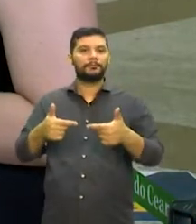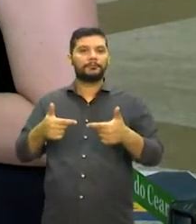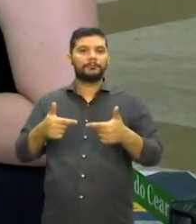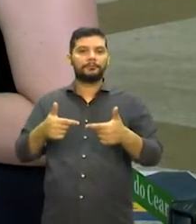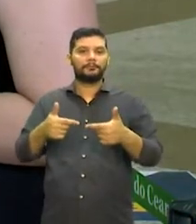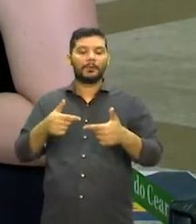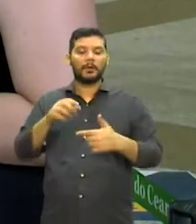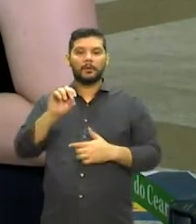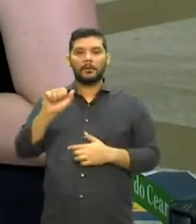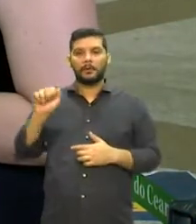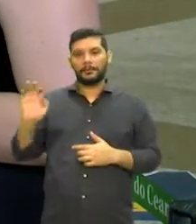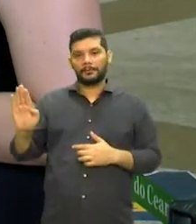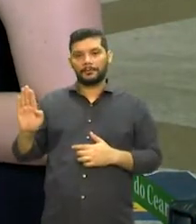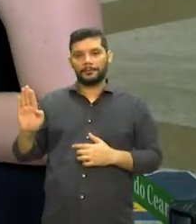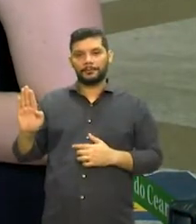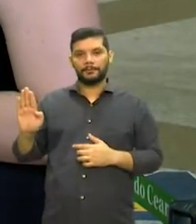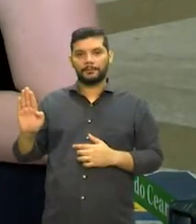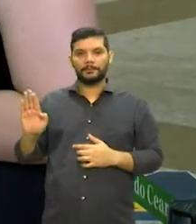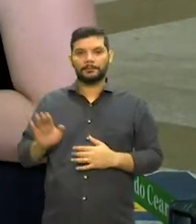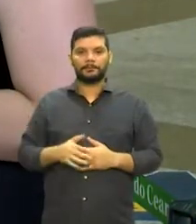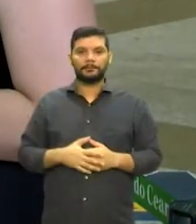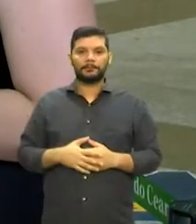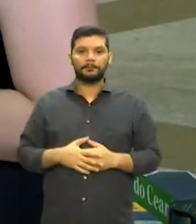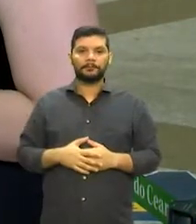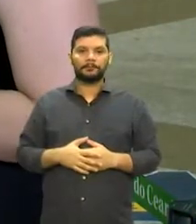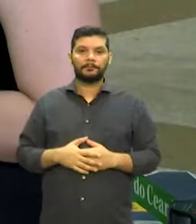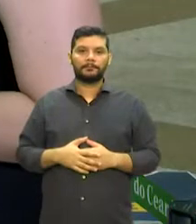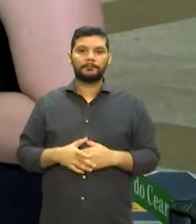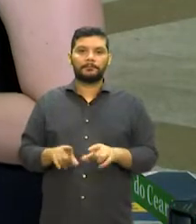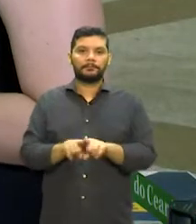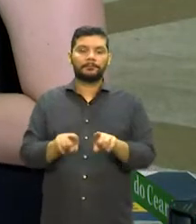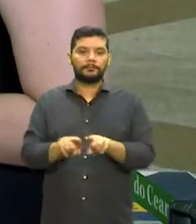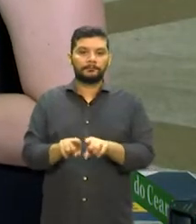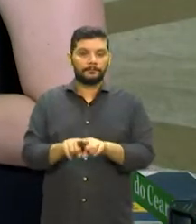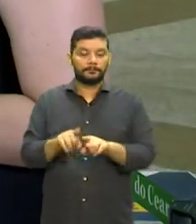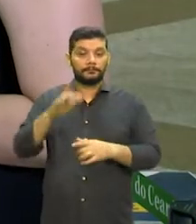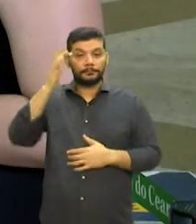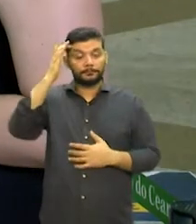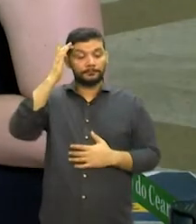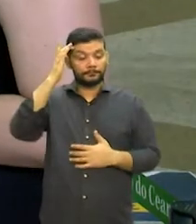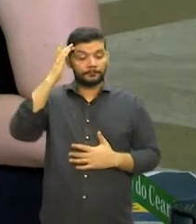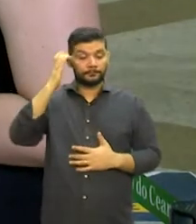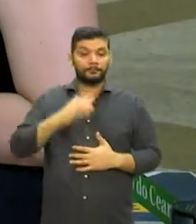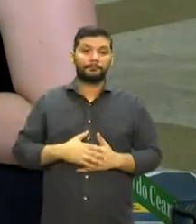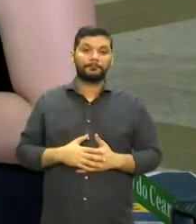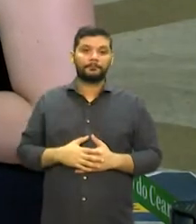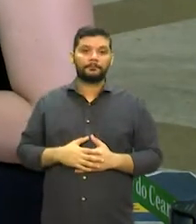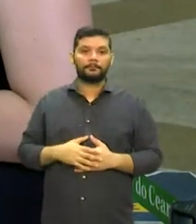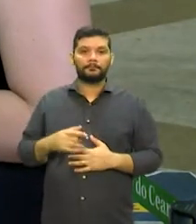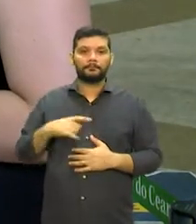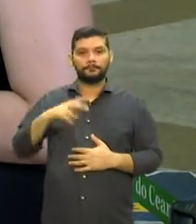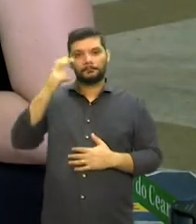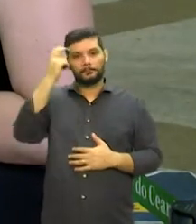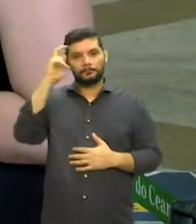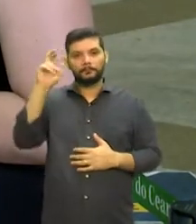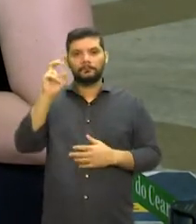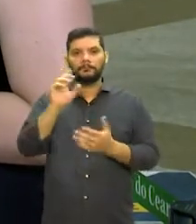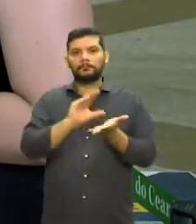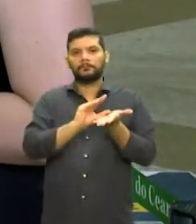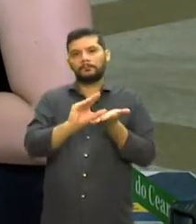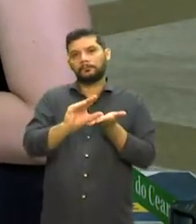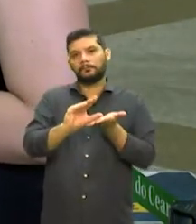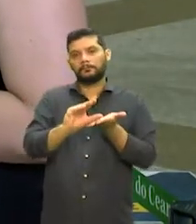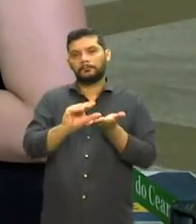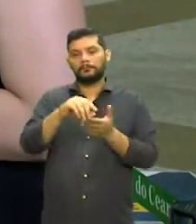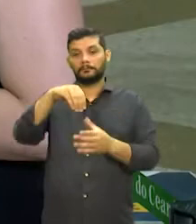dos Advogados do Brasil. E teremos amanhã a cultura e seu financiamento no